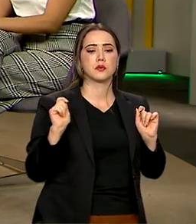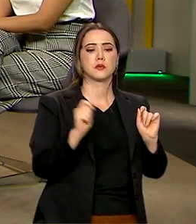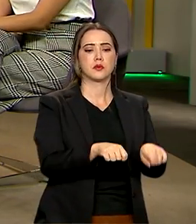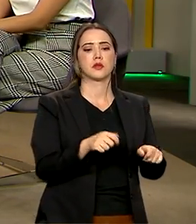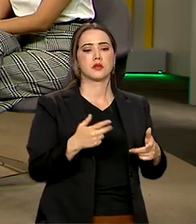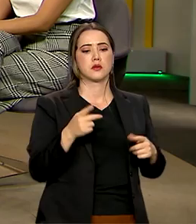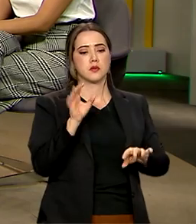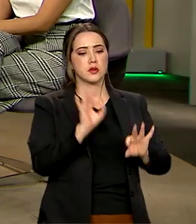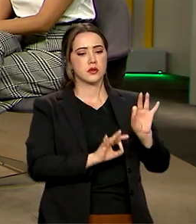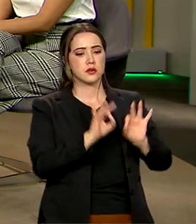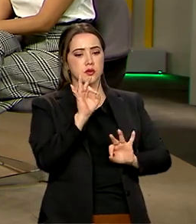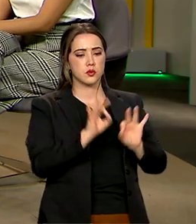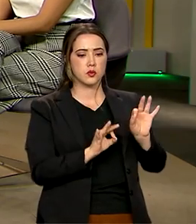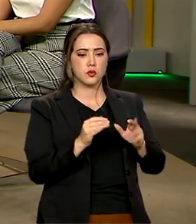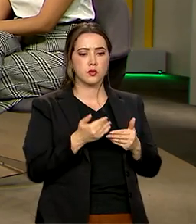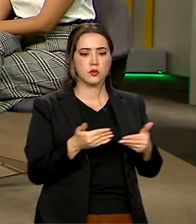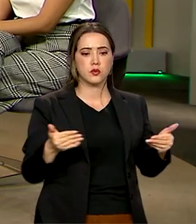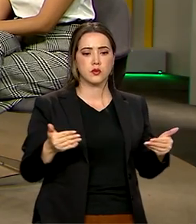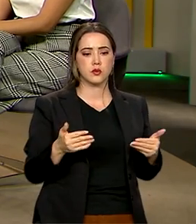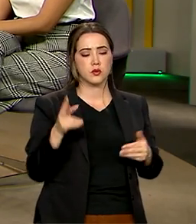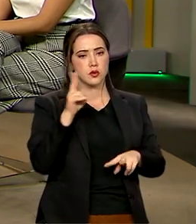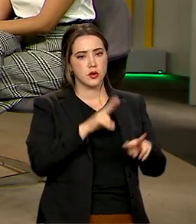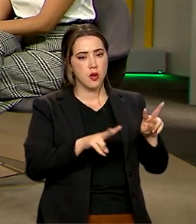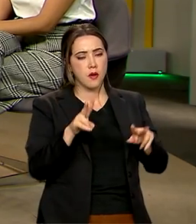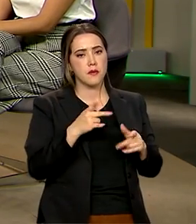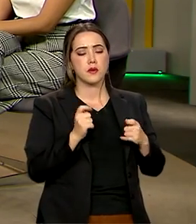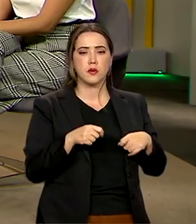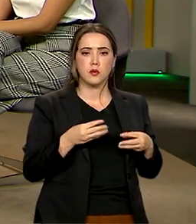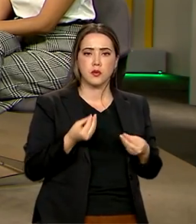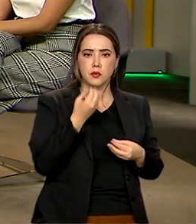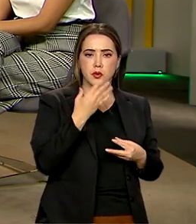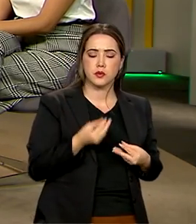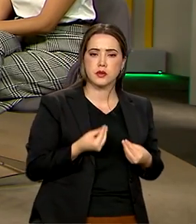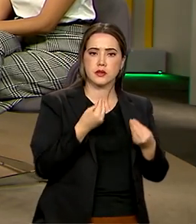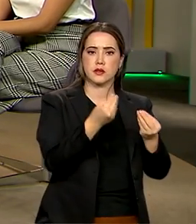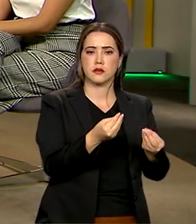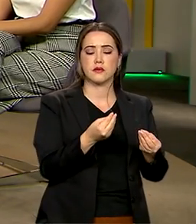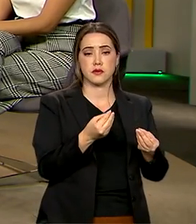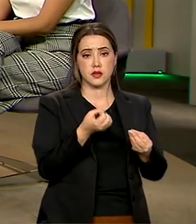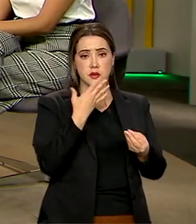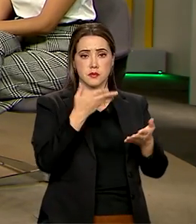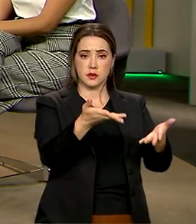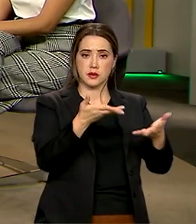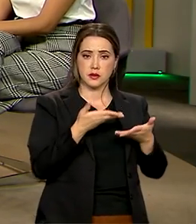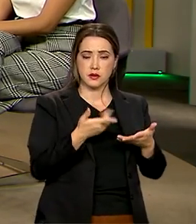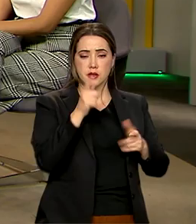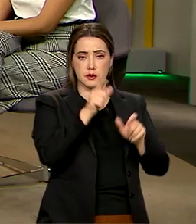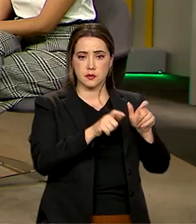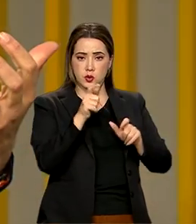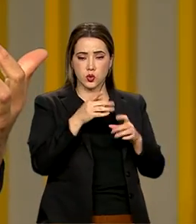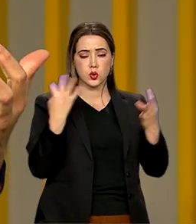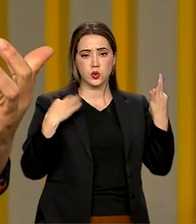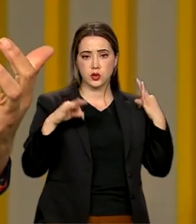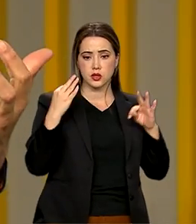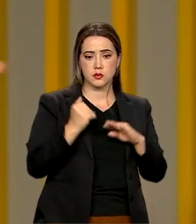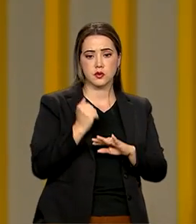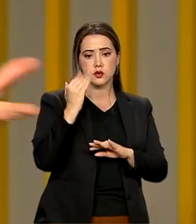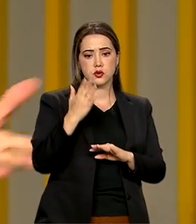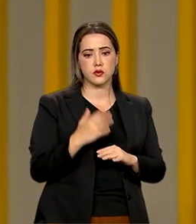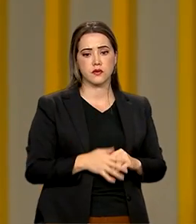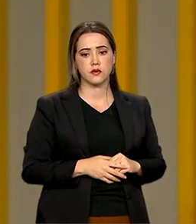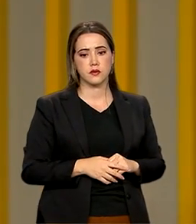organizar esses eventos, entregar bons eventos e receber bem os turistas estrangeiros. E